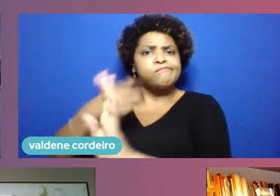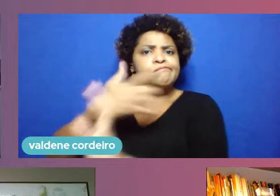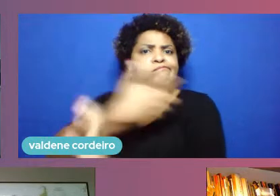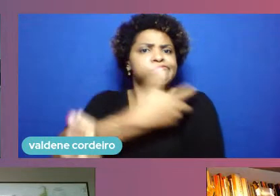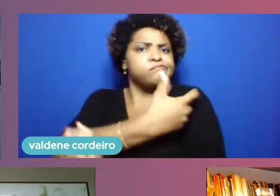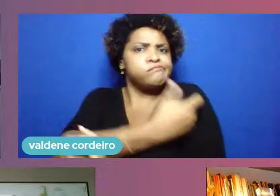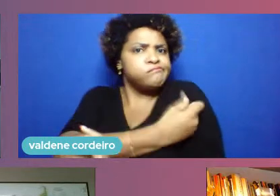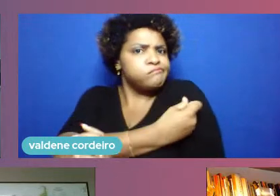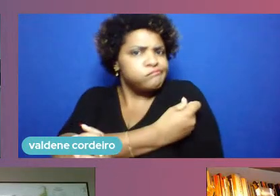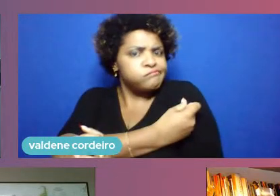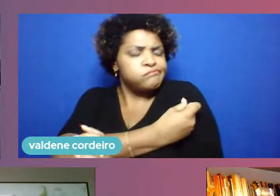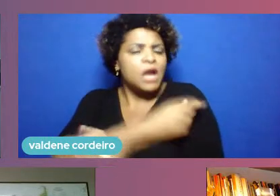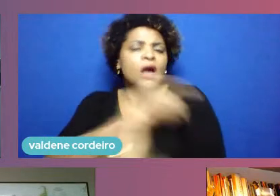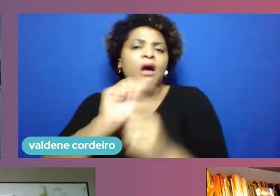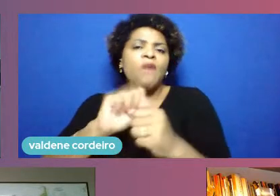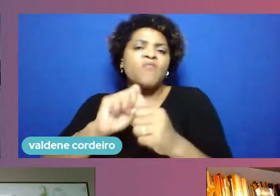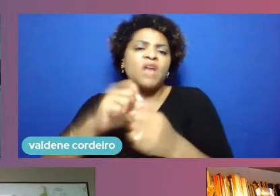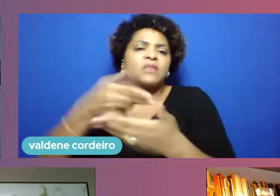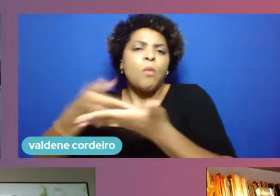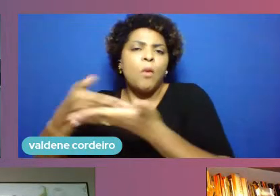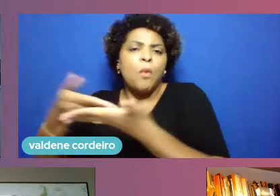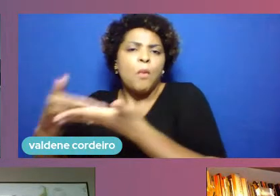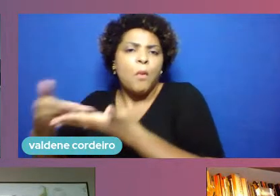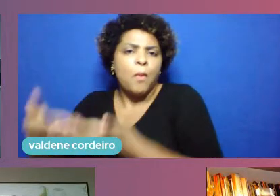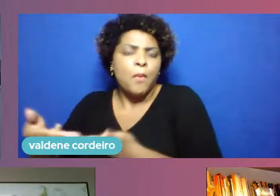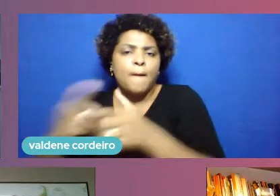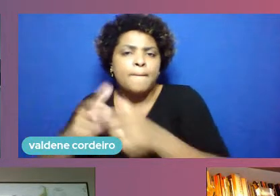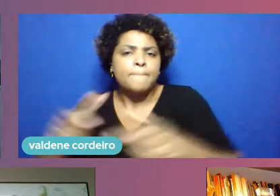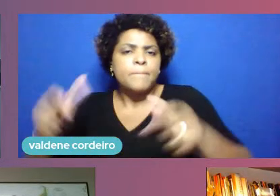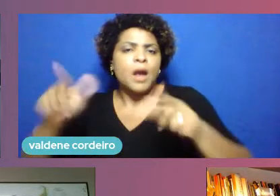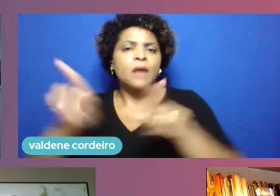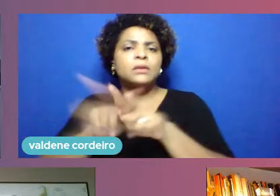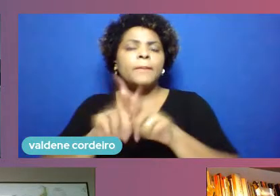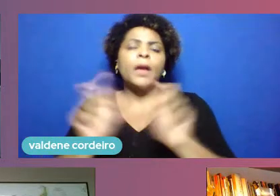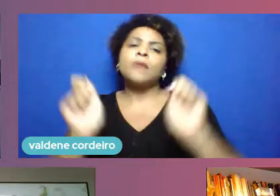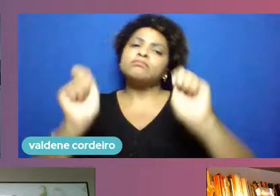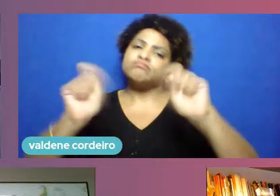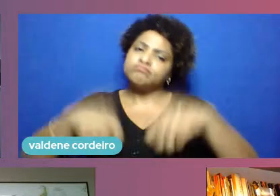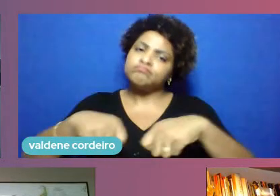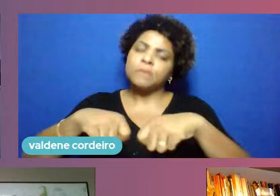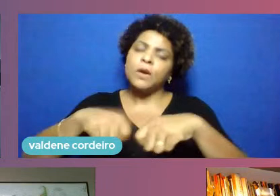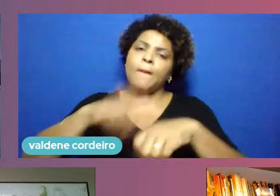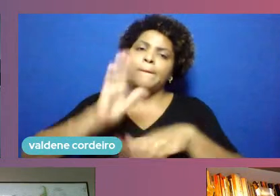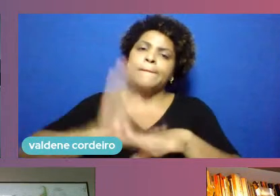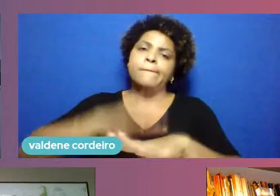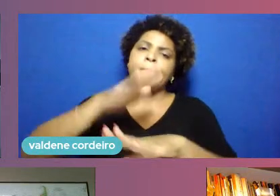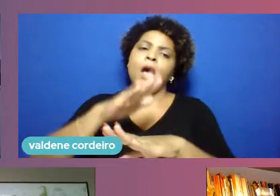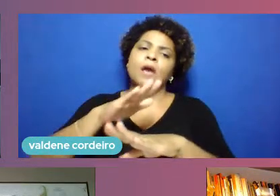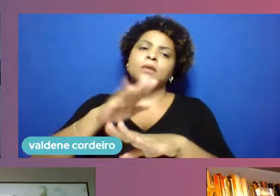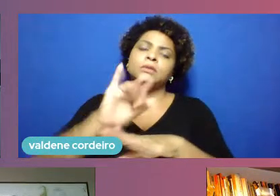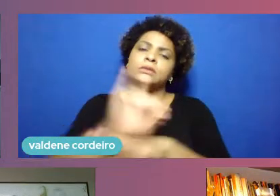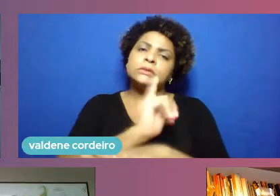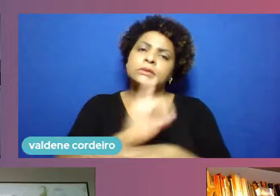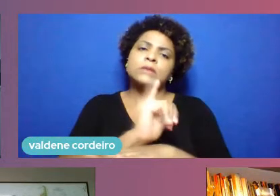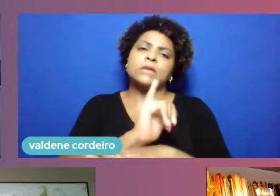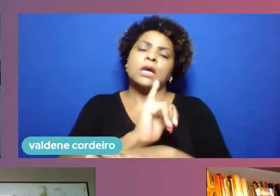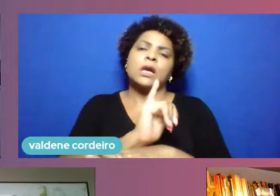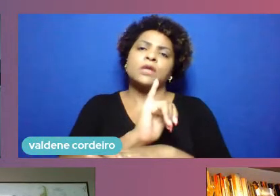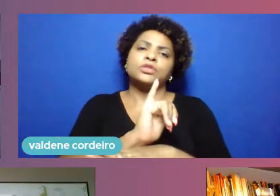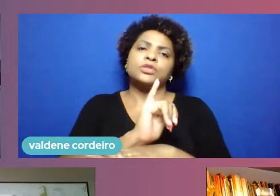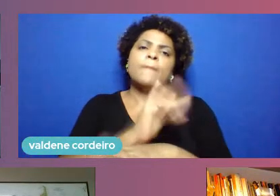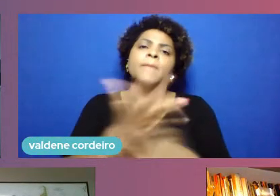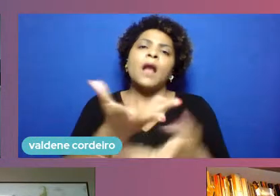permitiu um enfrentamento, do ponto de vista de quem estava realmente já com a doença, com a COVID,